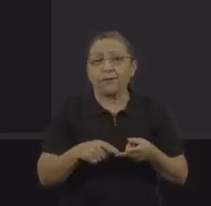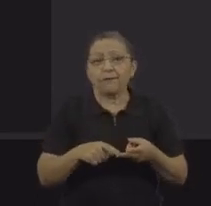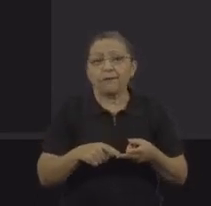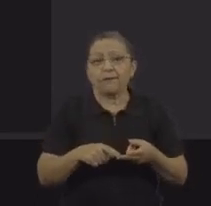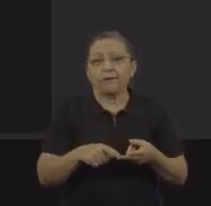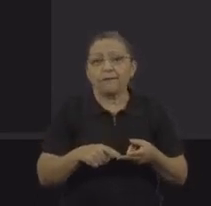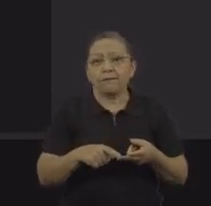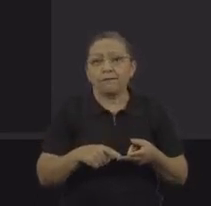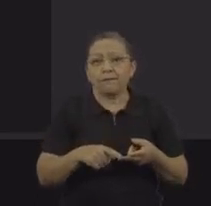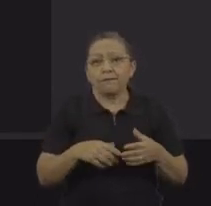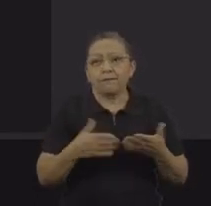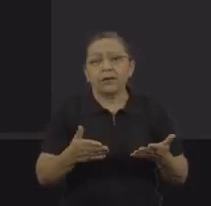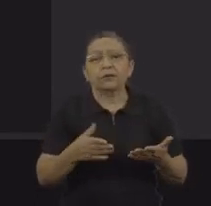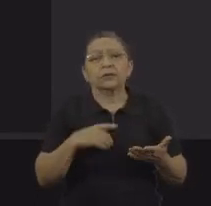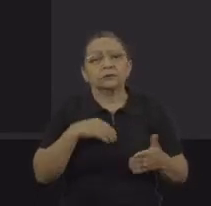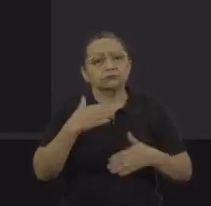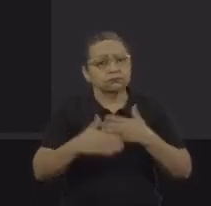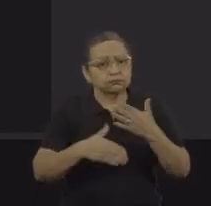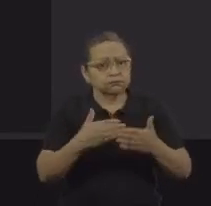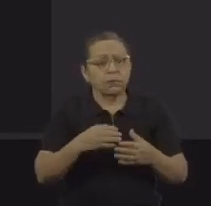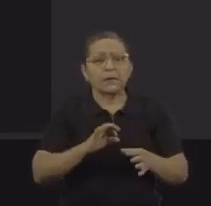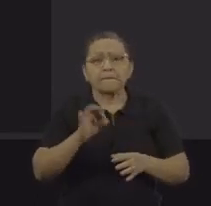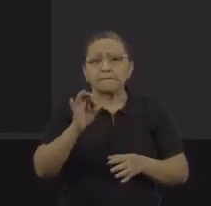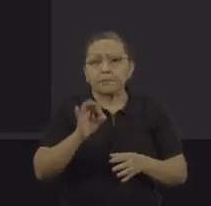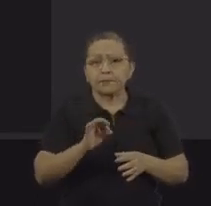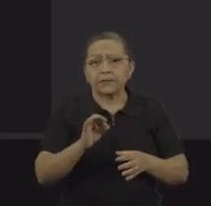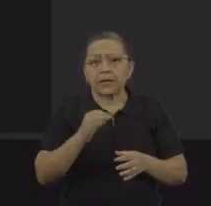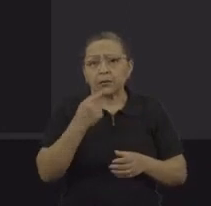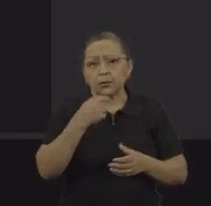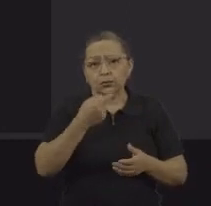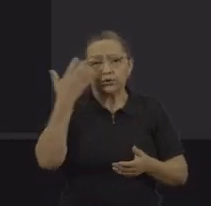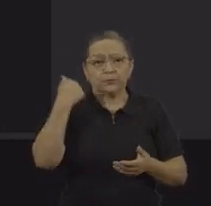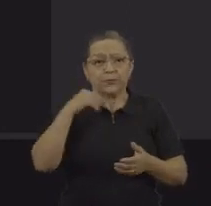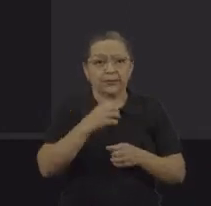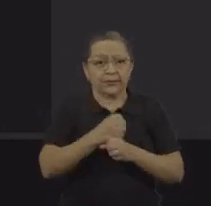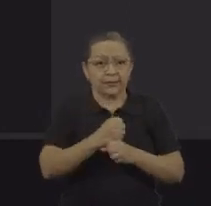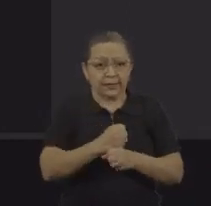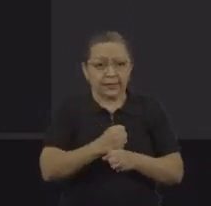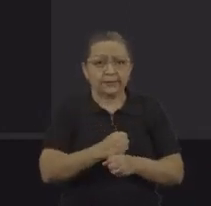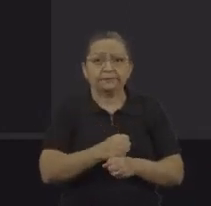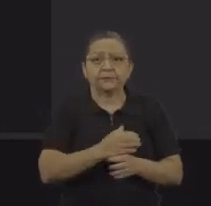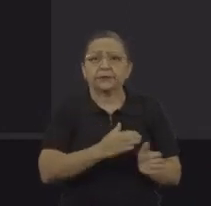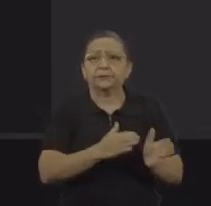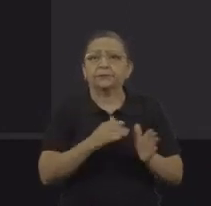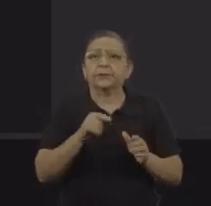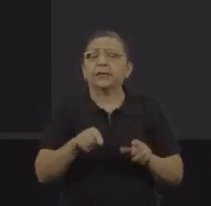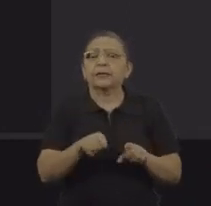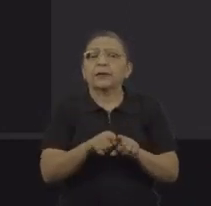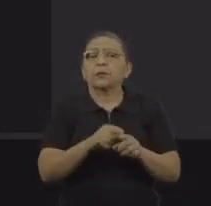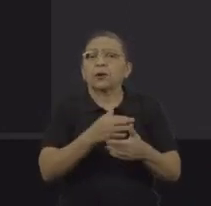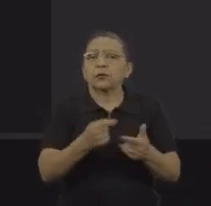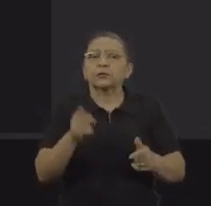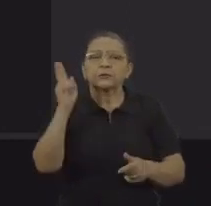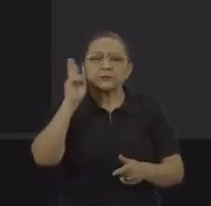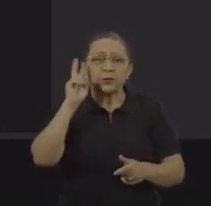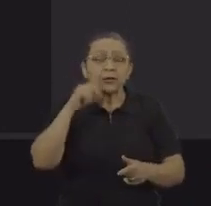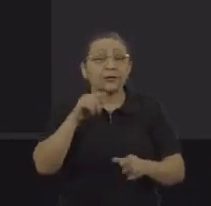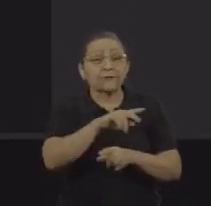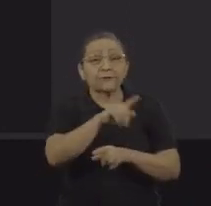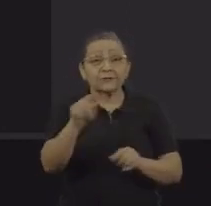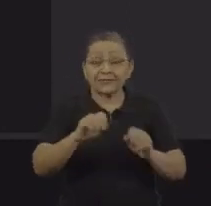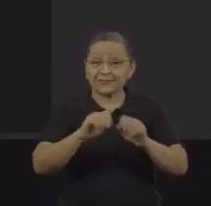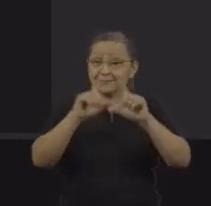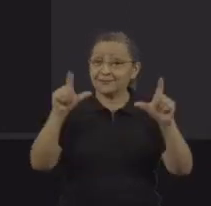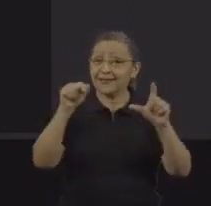os casos urbanos, eles são cada vez mais frequentes na última década. E aí aqui, até por uma questão histórica, eu quero chamar atenção para essa